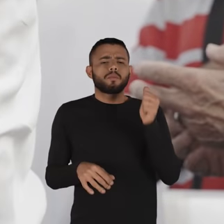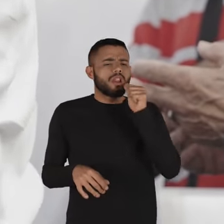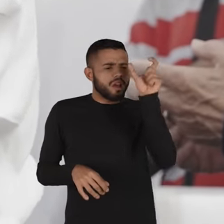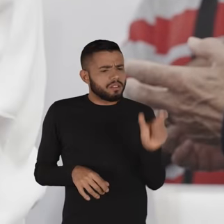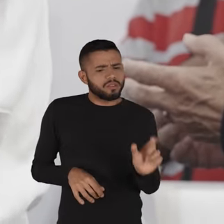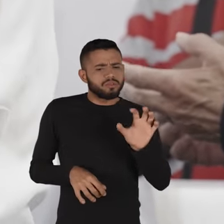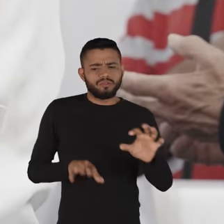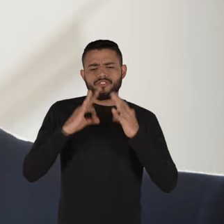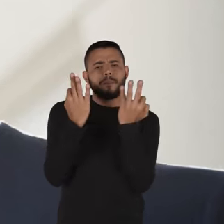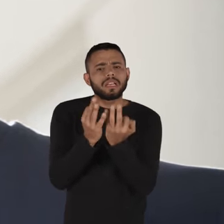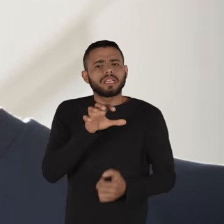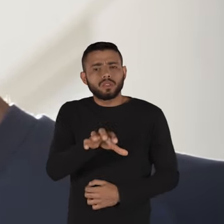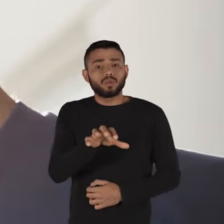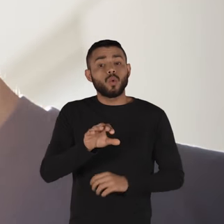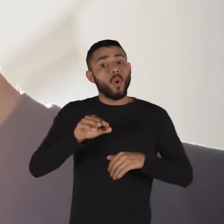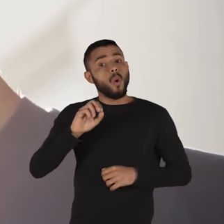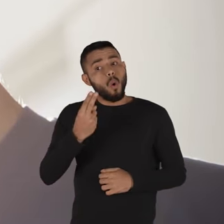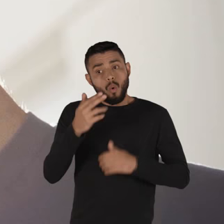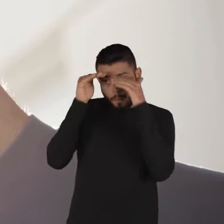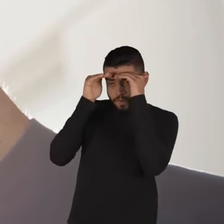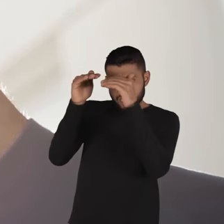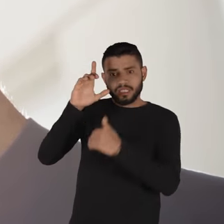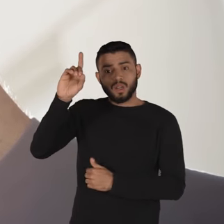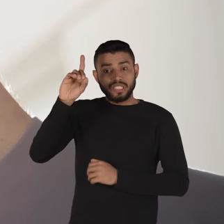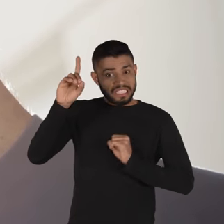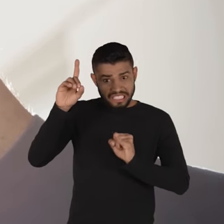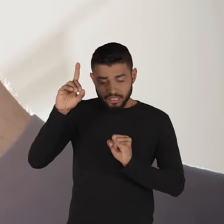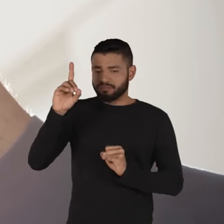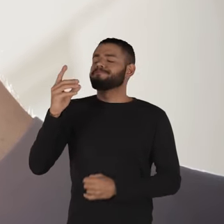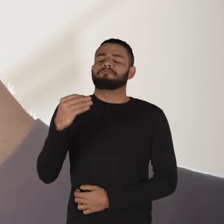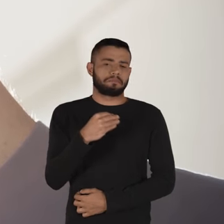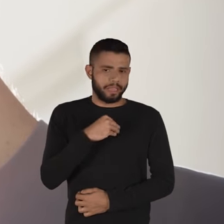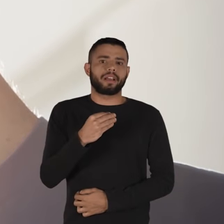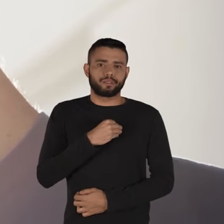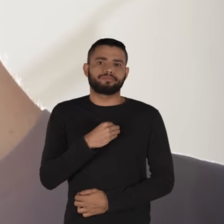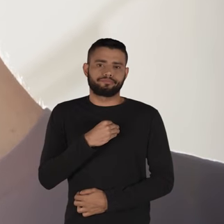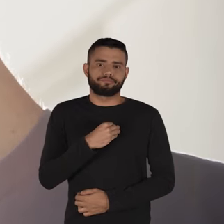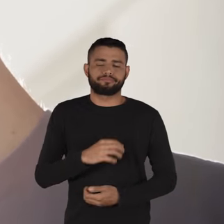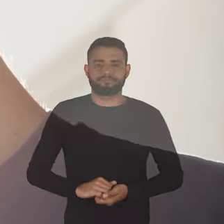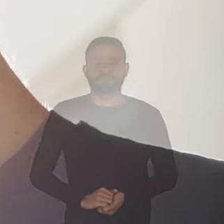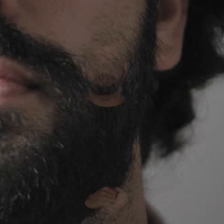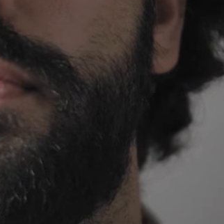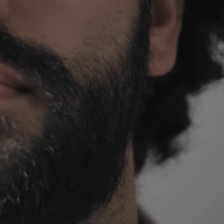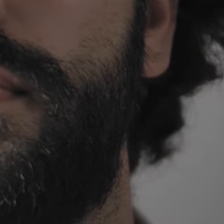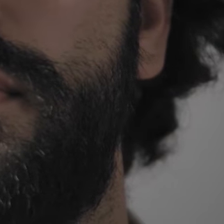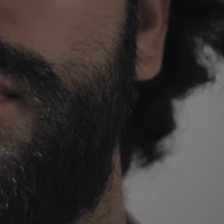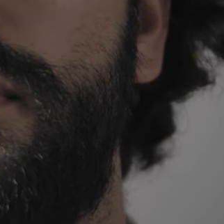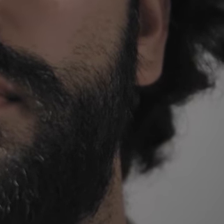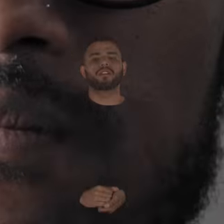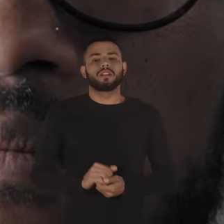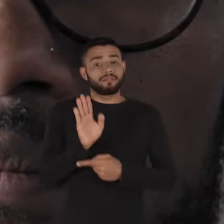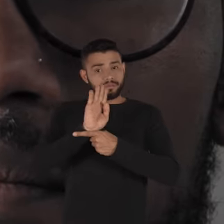isso, que família é isso. Ou você está fazendo a vontade de Deus, ou você está no pecado. Direção, Ian Leite e Luísa de Castro.